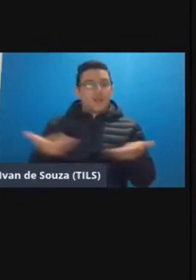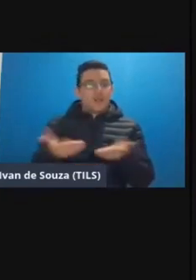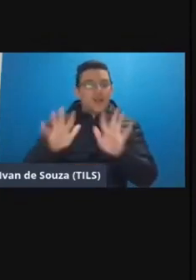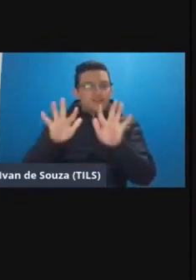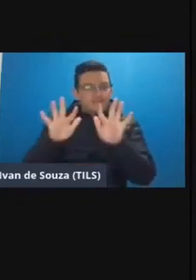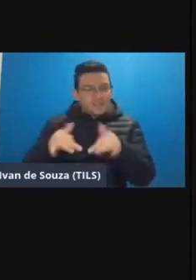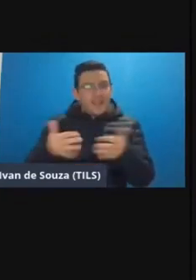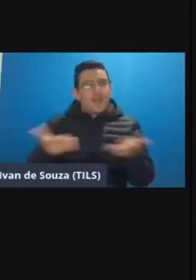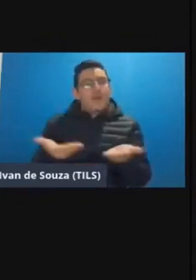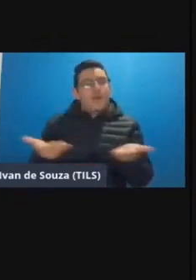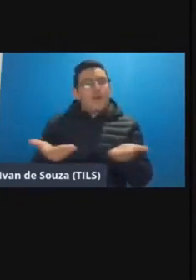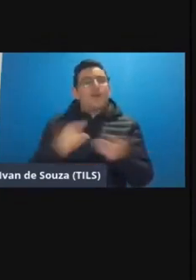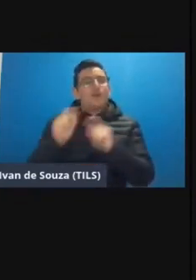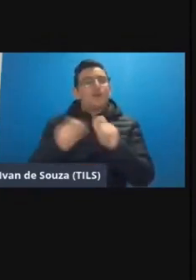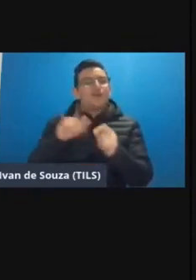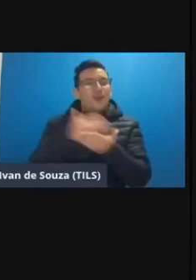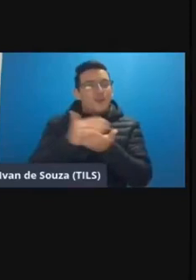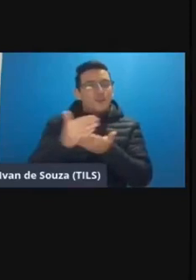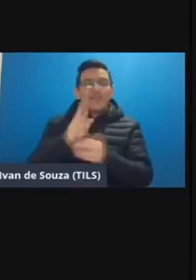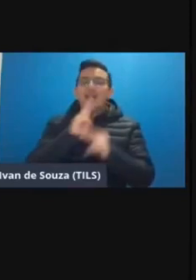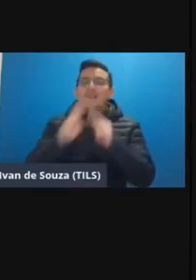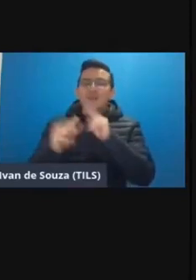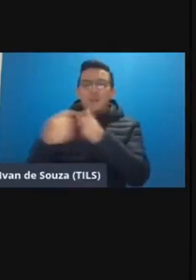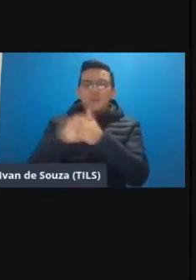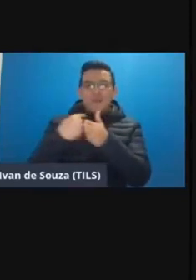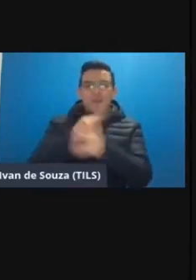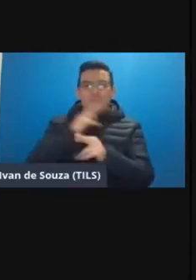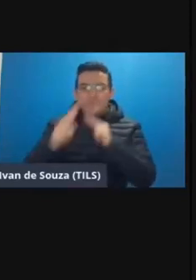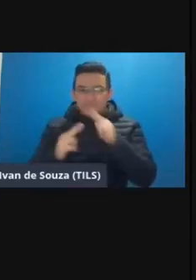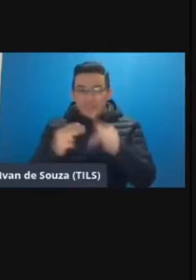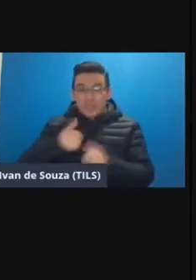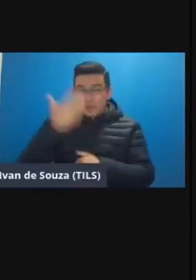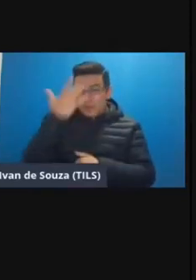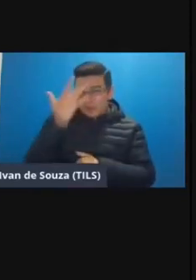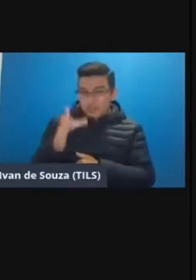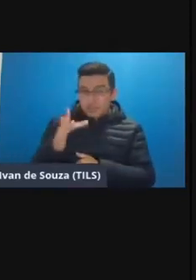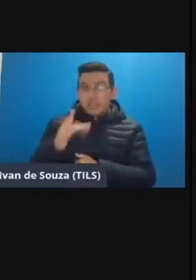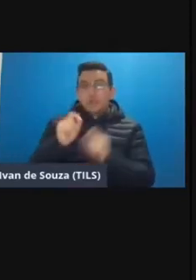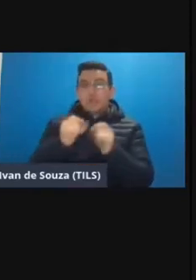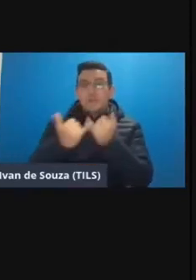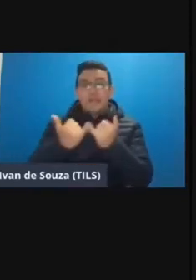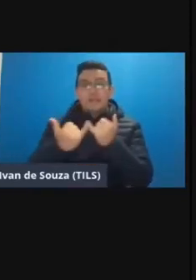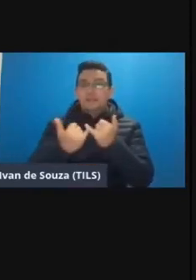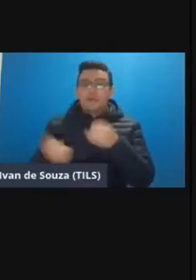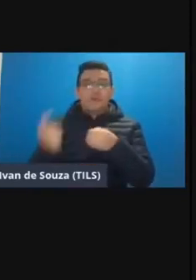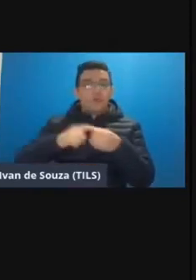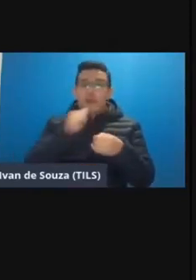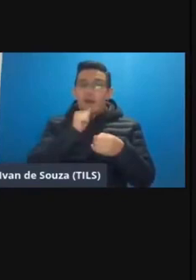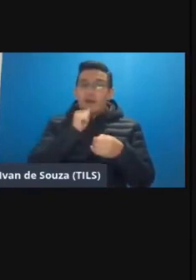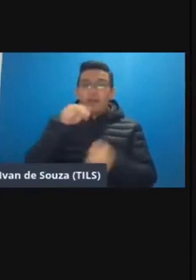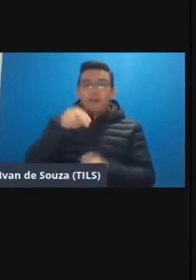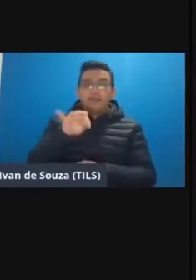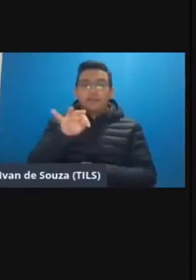final pessoal e agora a gente vai começar a responder as perguntas eu não sei se a Nath parece que ela não tá de volta ainda aqui na minha